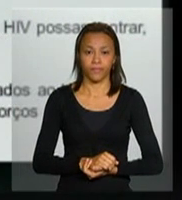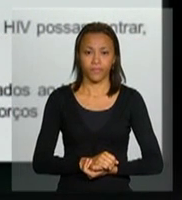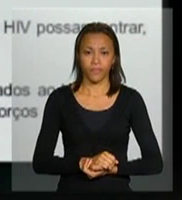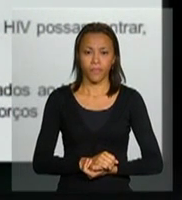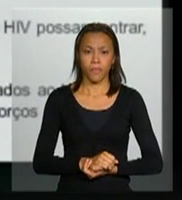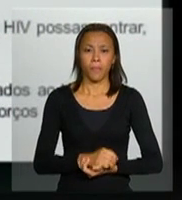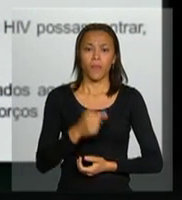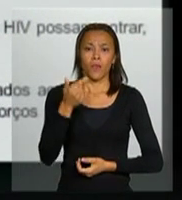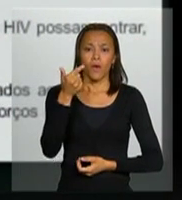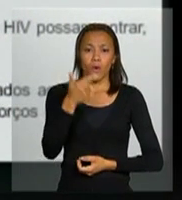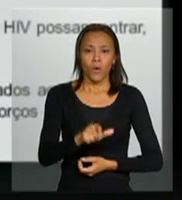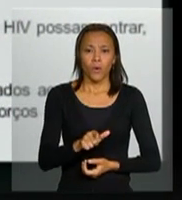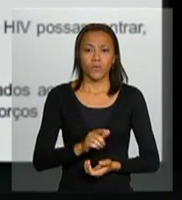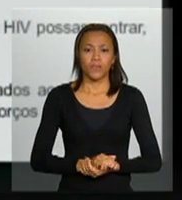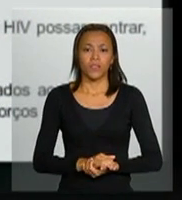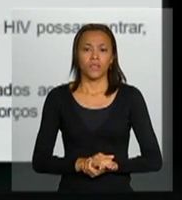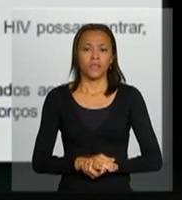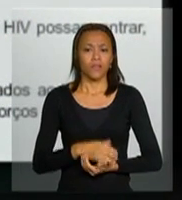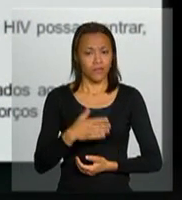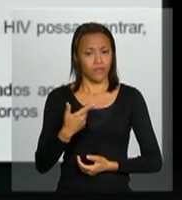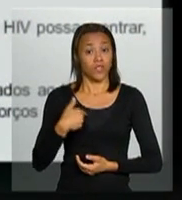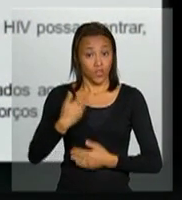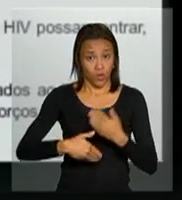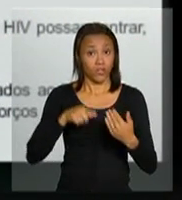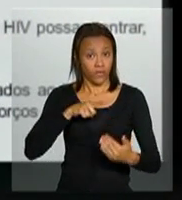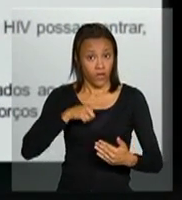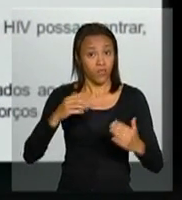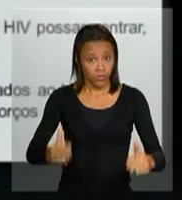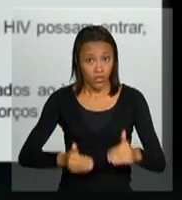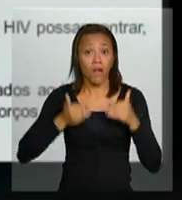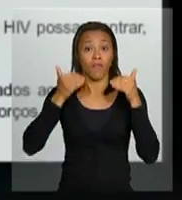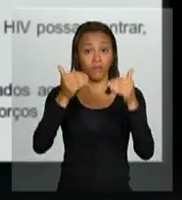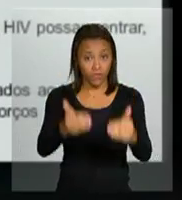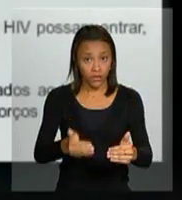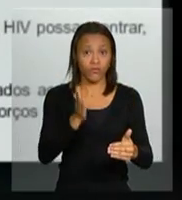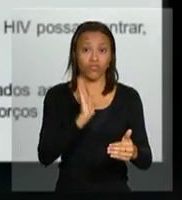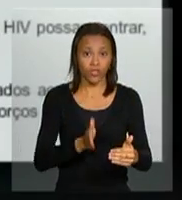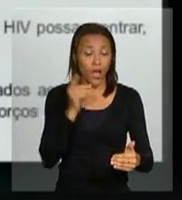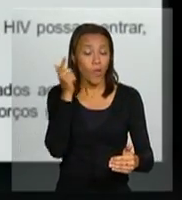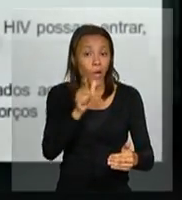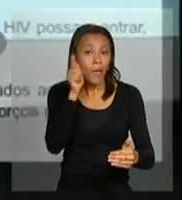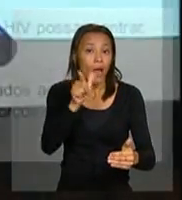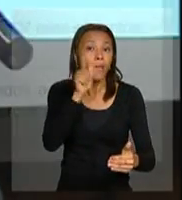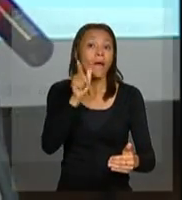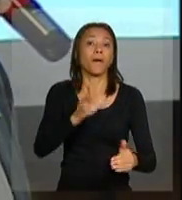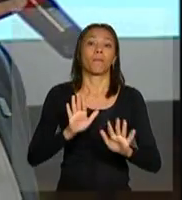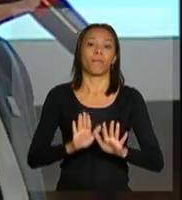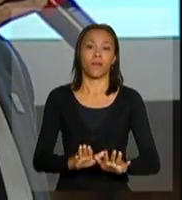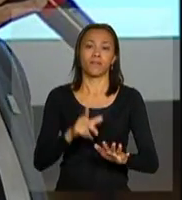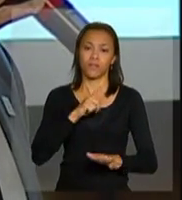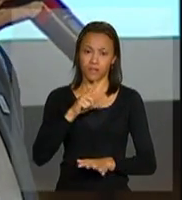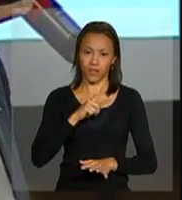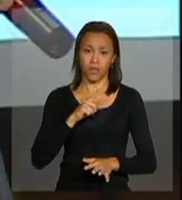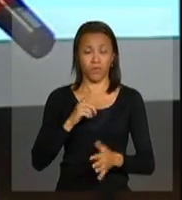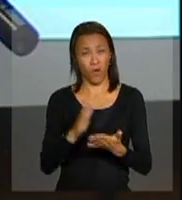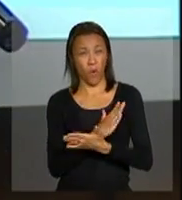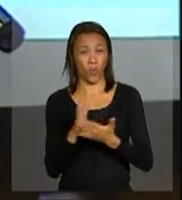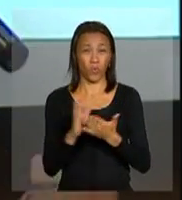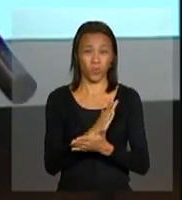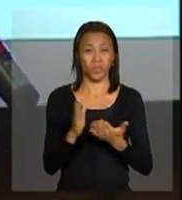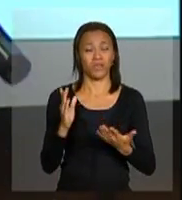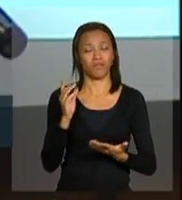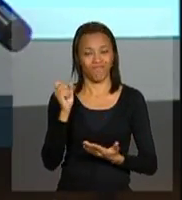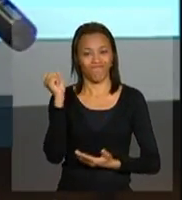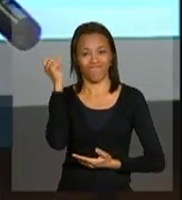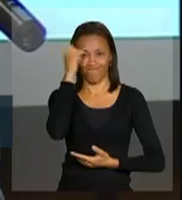Estigma e discriminação, apesar dos avanços que obtivemos, nós continuamos tendo ainda um grande problema em relação ao estigma. É fundamental que